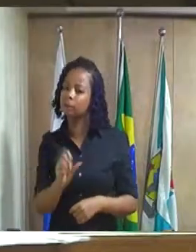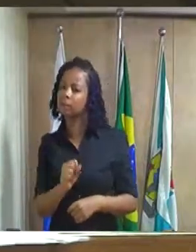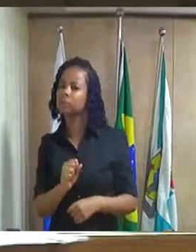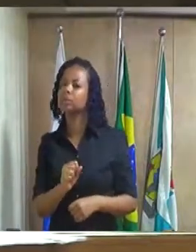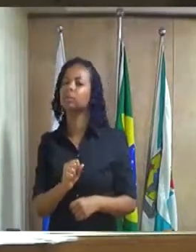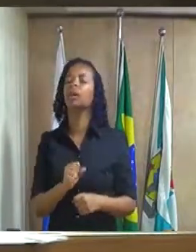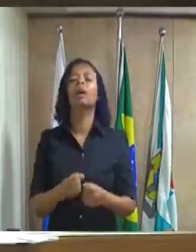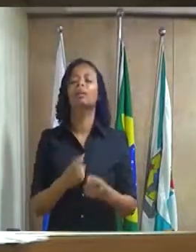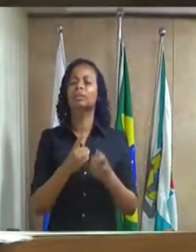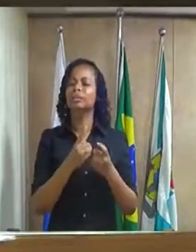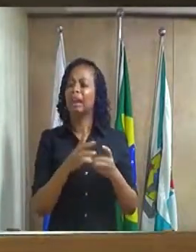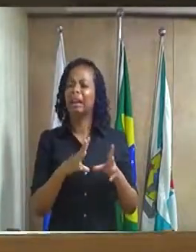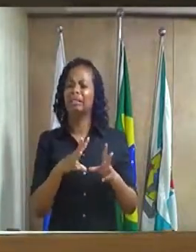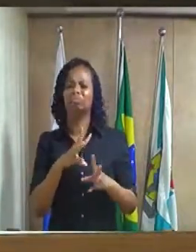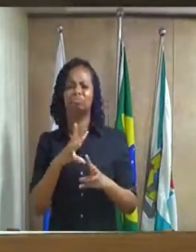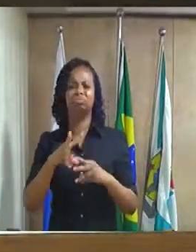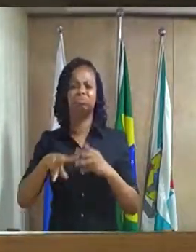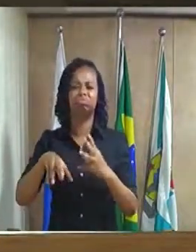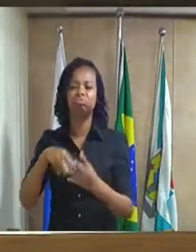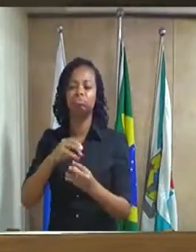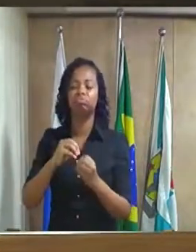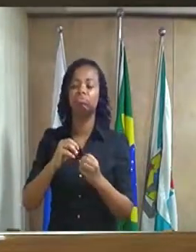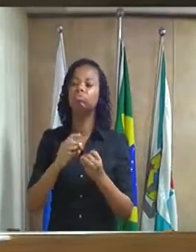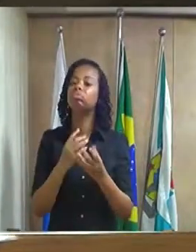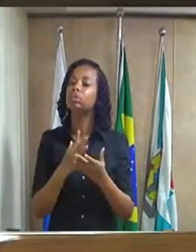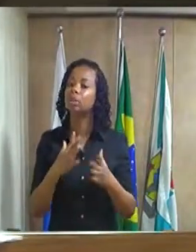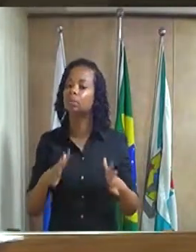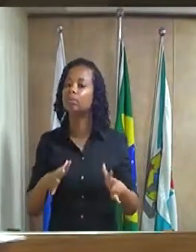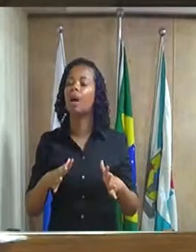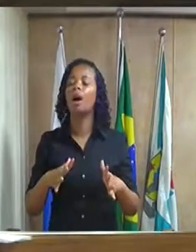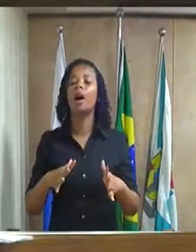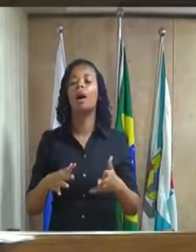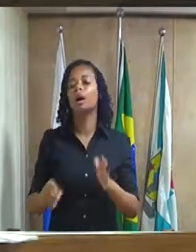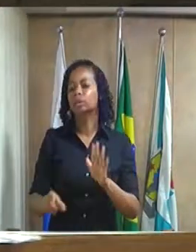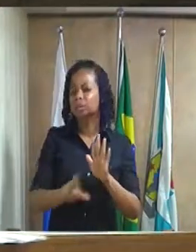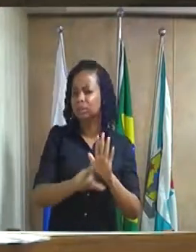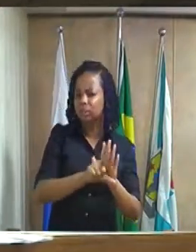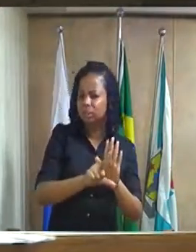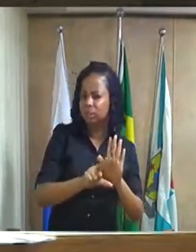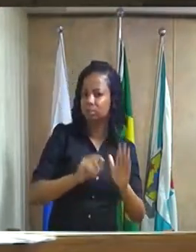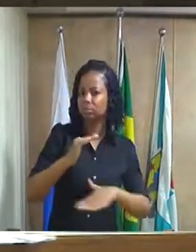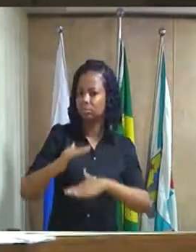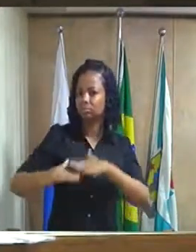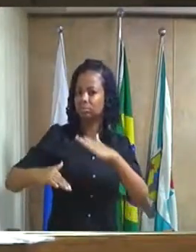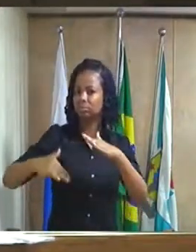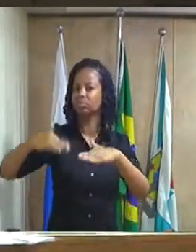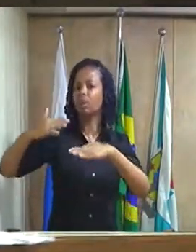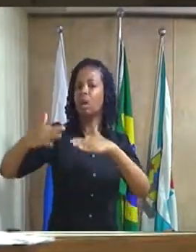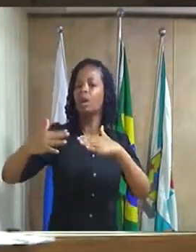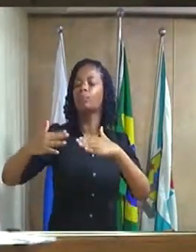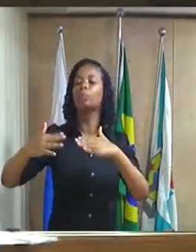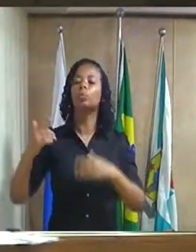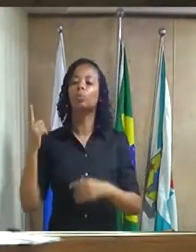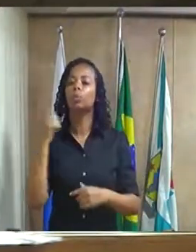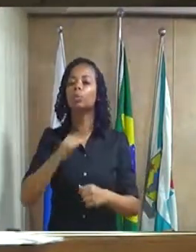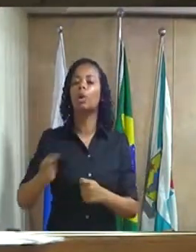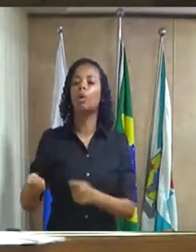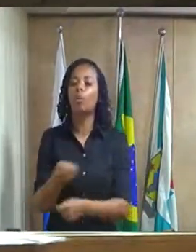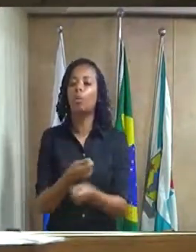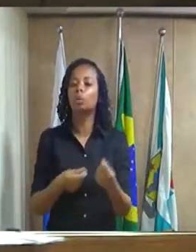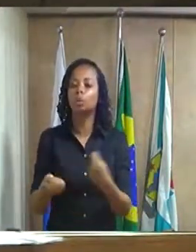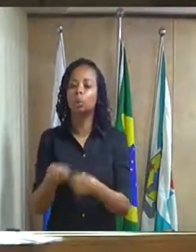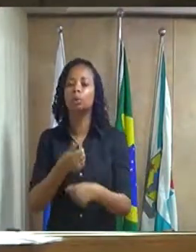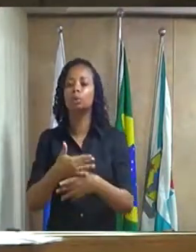desburocratizando, Beto, as legislações espalavancar a economia da cidade